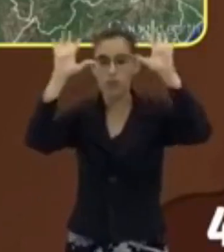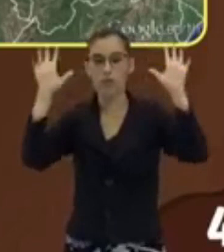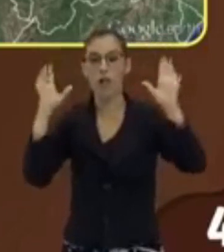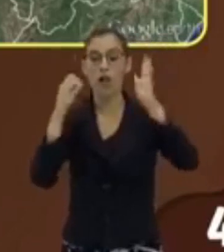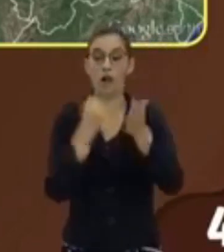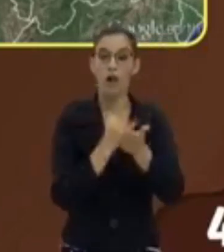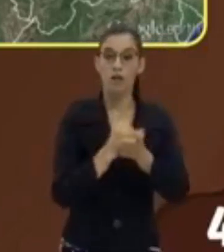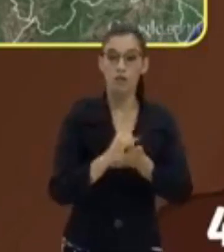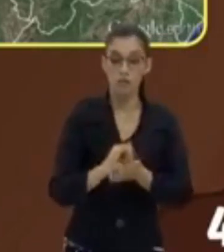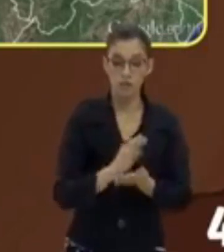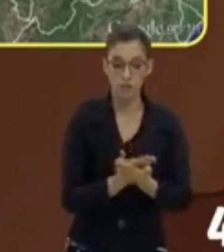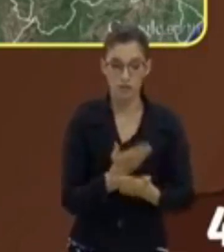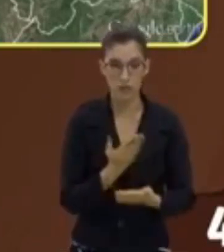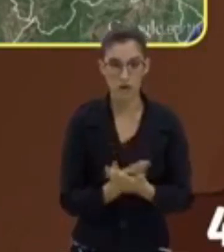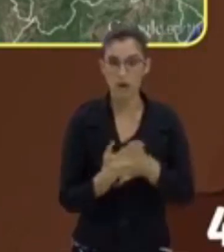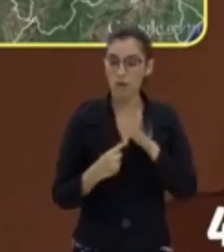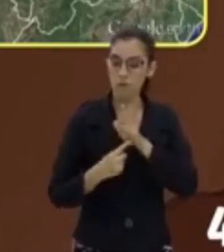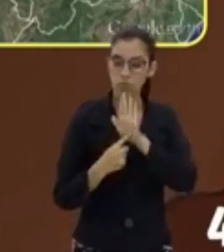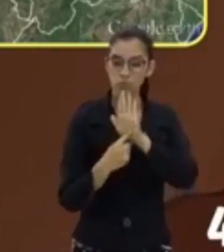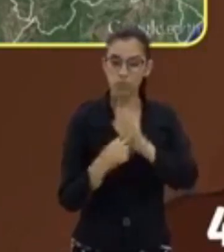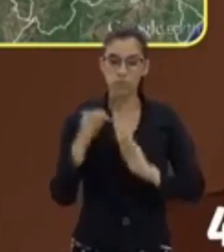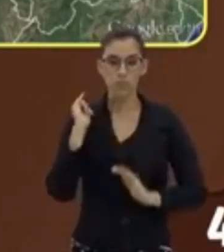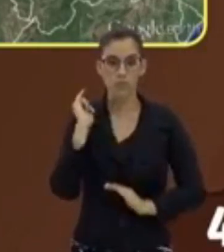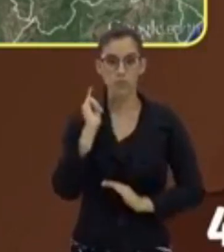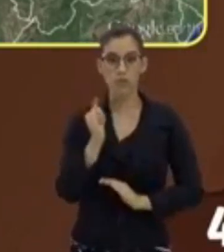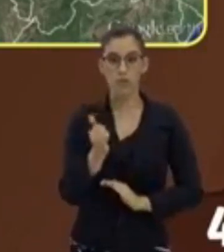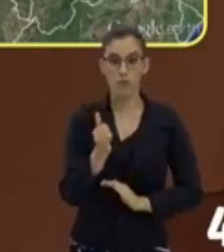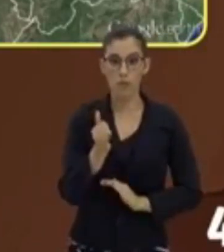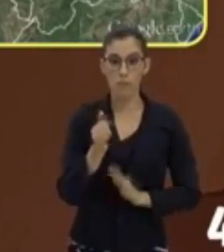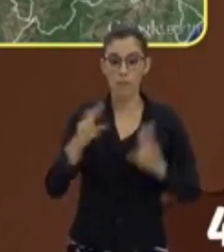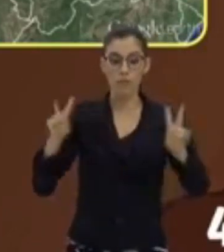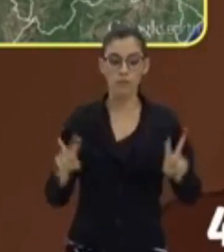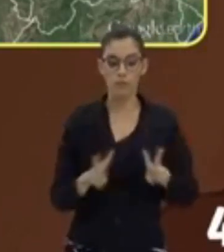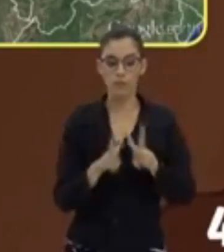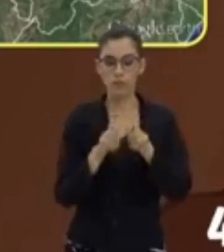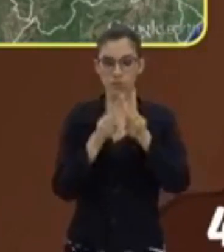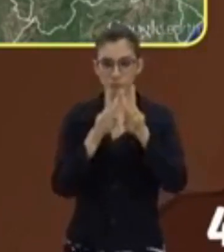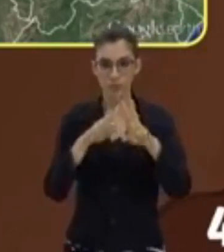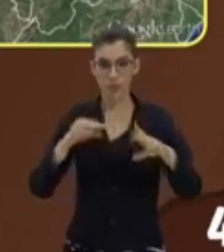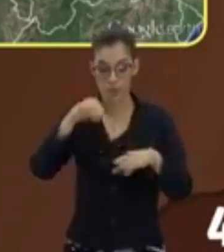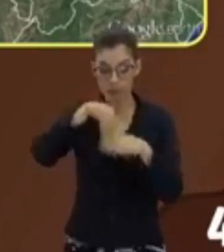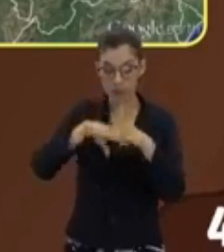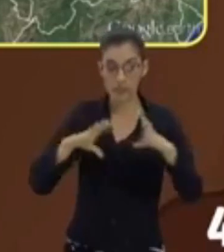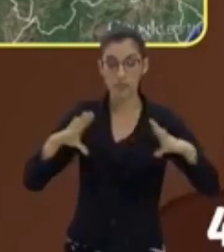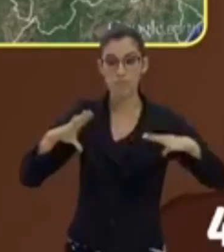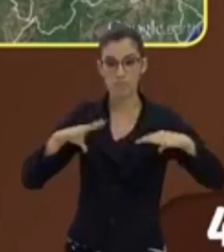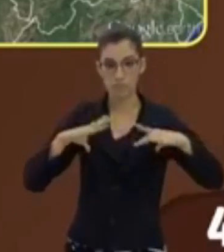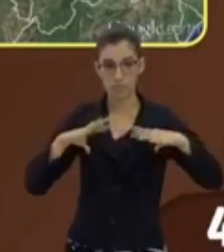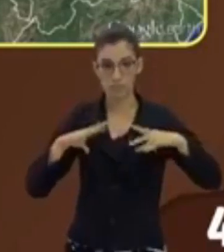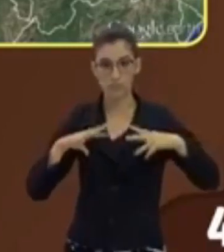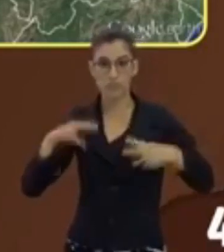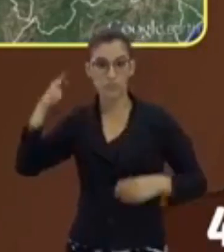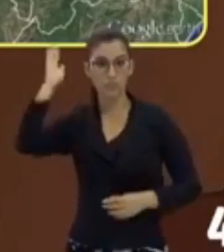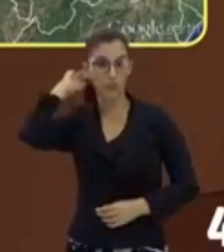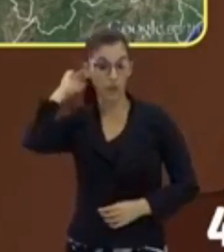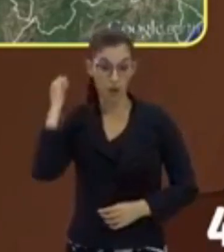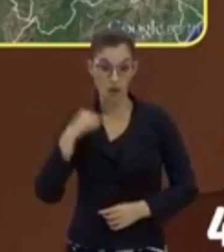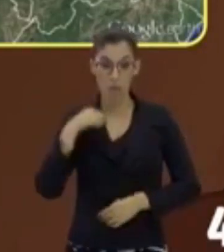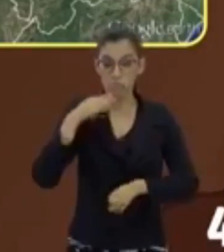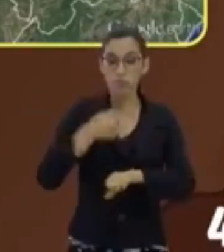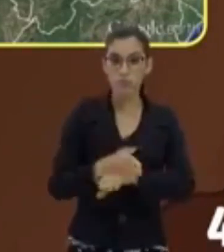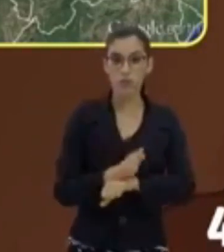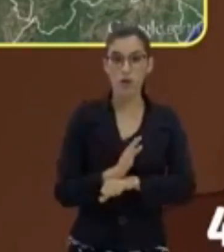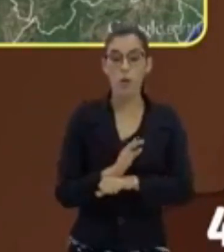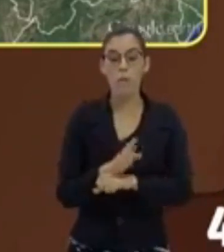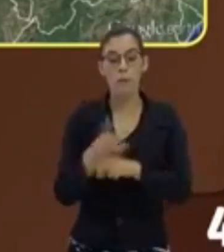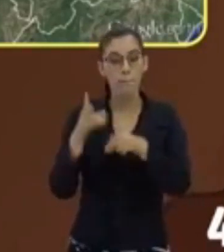estava no mercado do vero peso, né? E o mercado do vero peso fica na cidade de Belém, como você consegue observar na figura